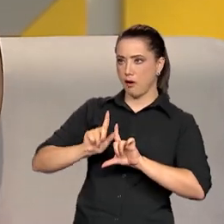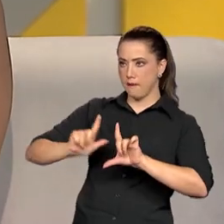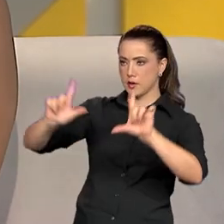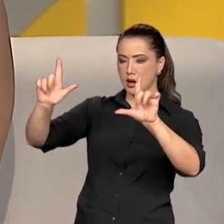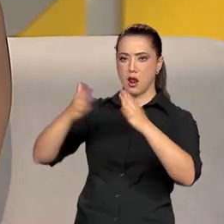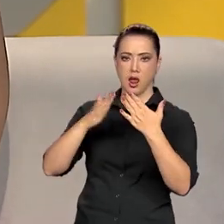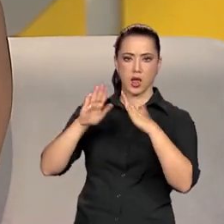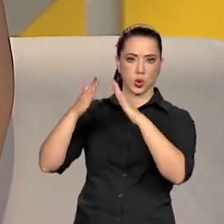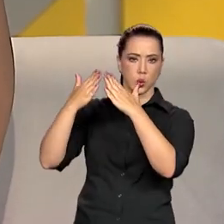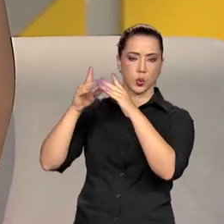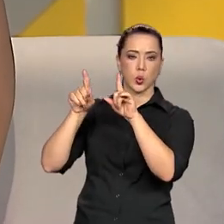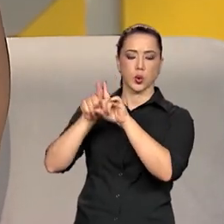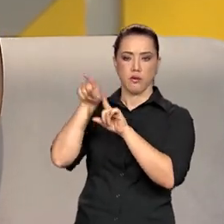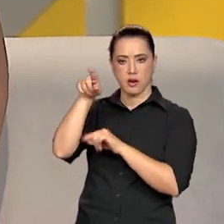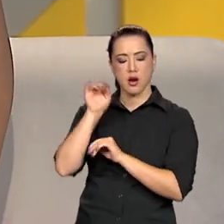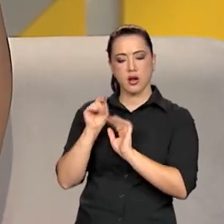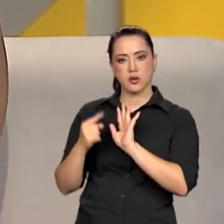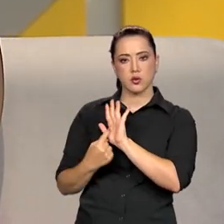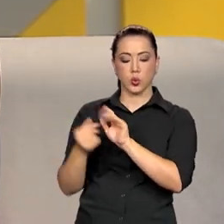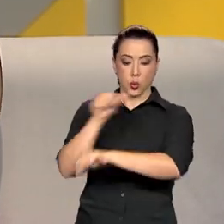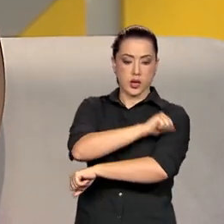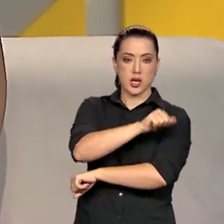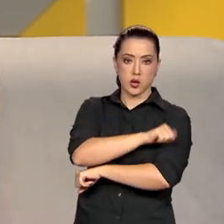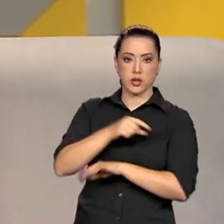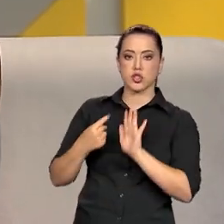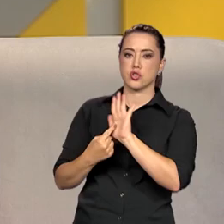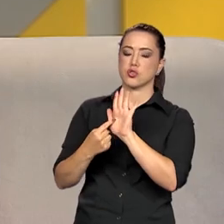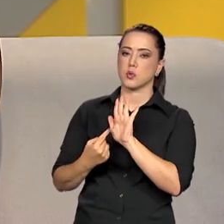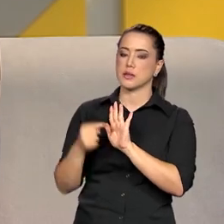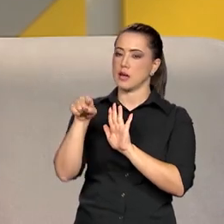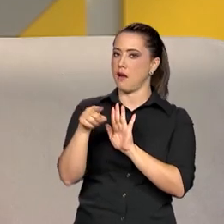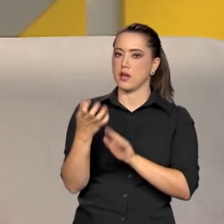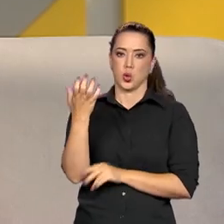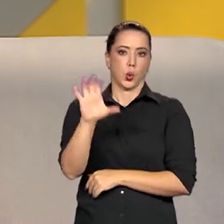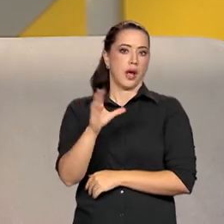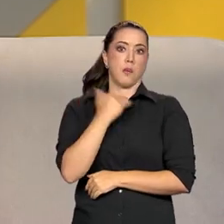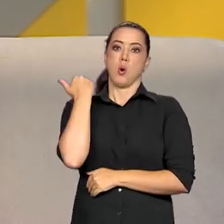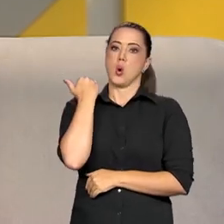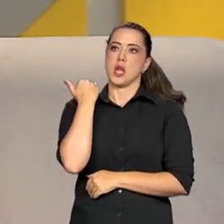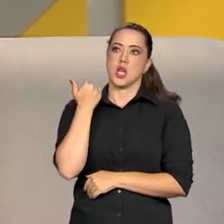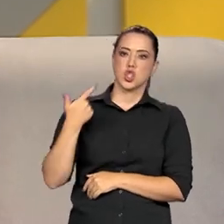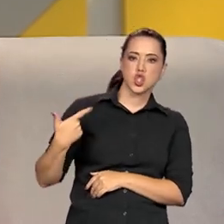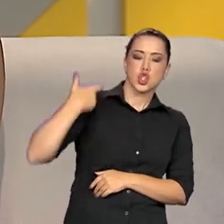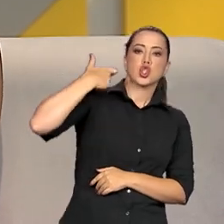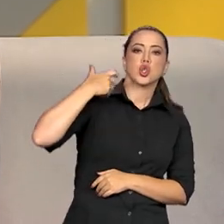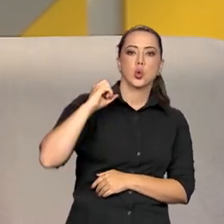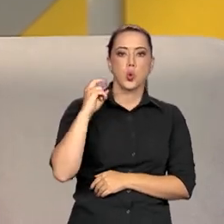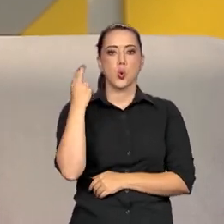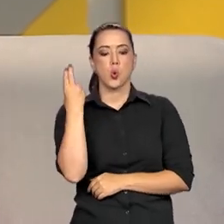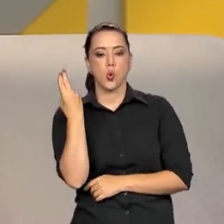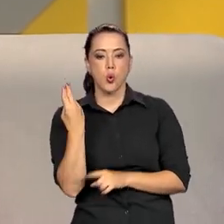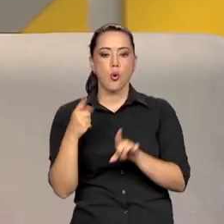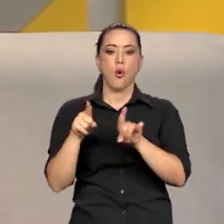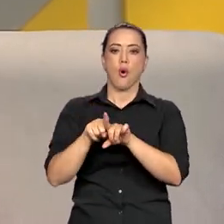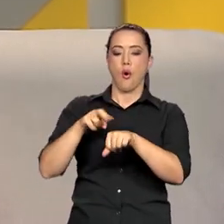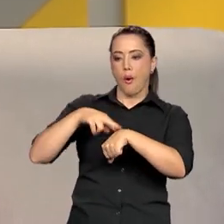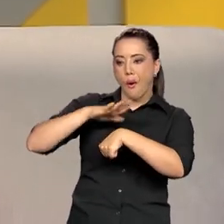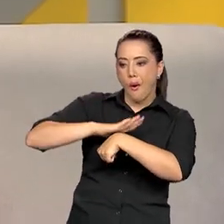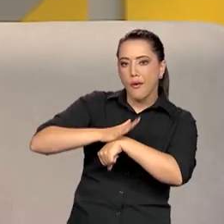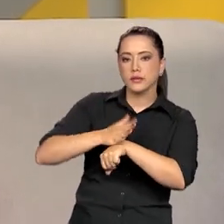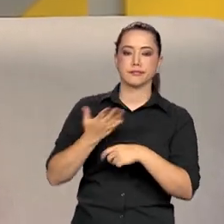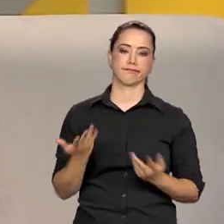Covid, nem de tiro, porque a gente tinha a DPF nas favelas que não estava sendo respeitada e tivemos ali algumas chacinas, infelizmente,